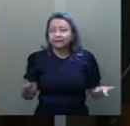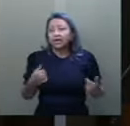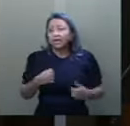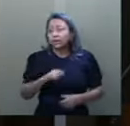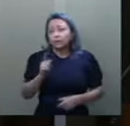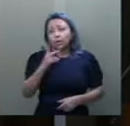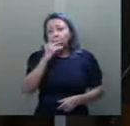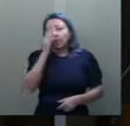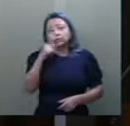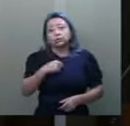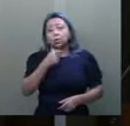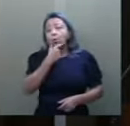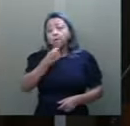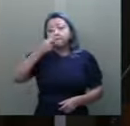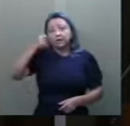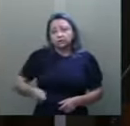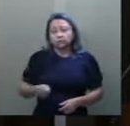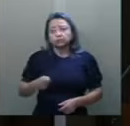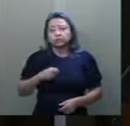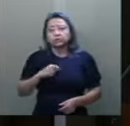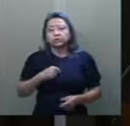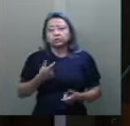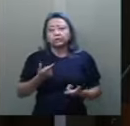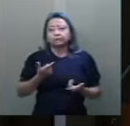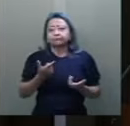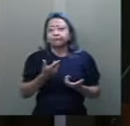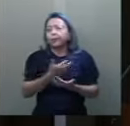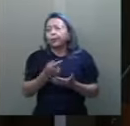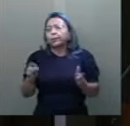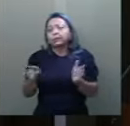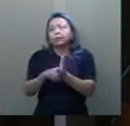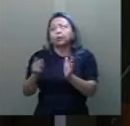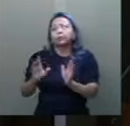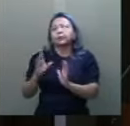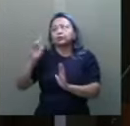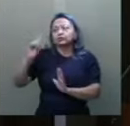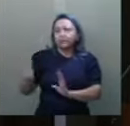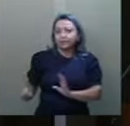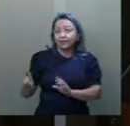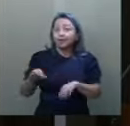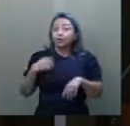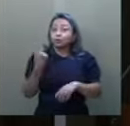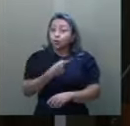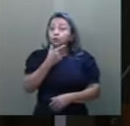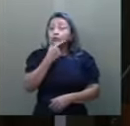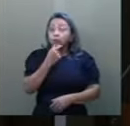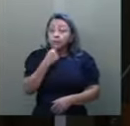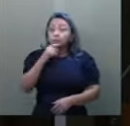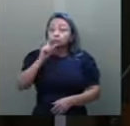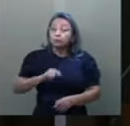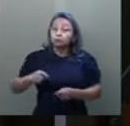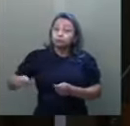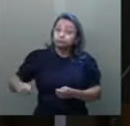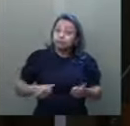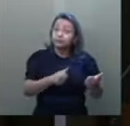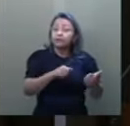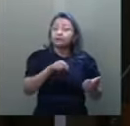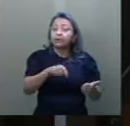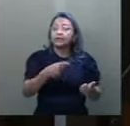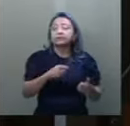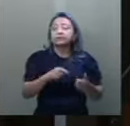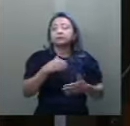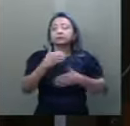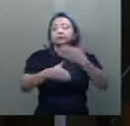acho que o machismo seja monopólio da direita, senhor presidente. Nós, homens, somos os beneficiários dessa